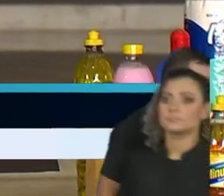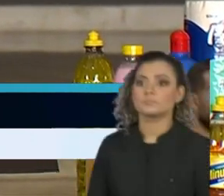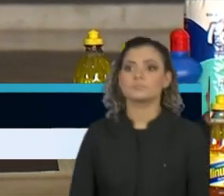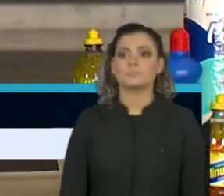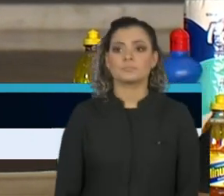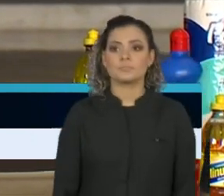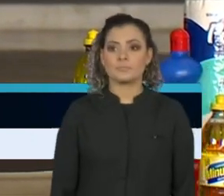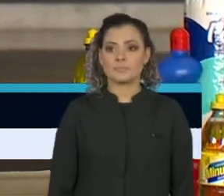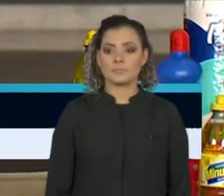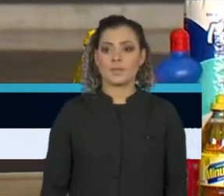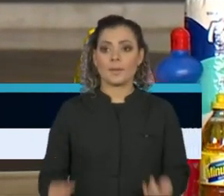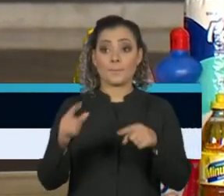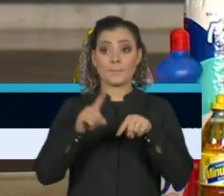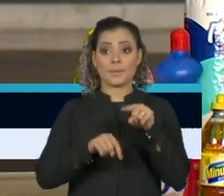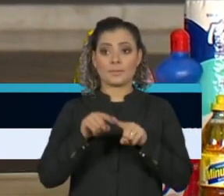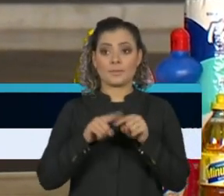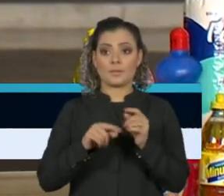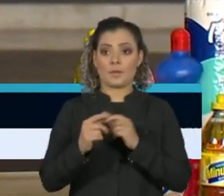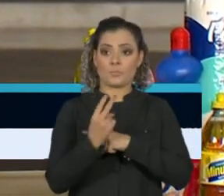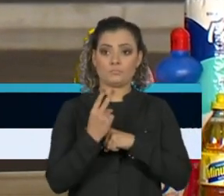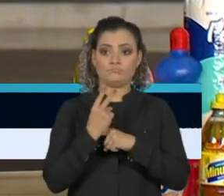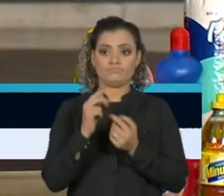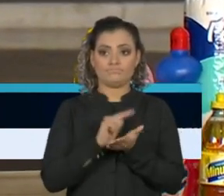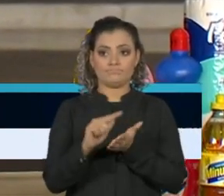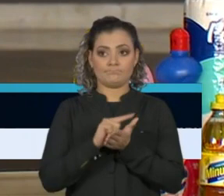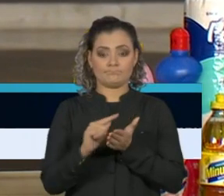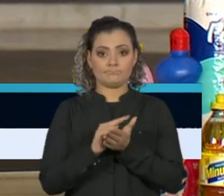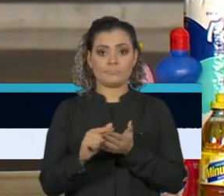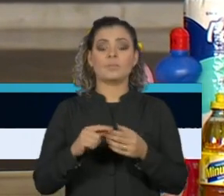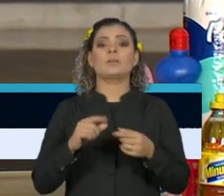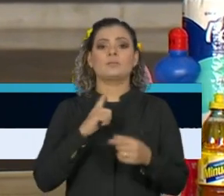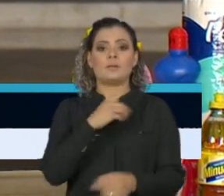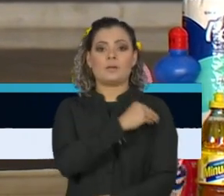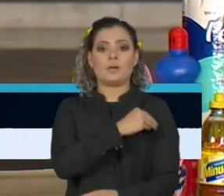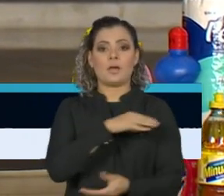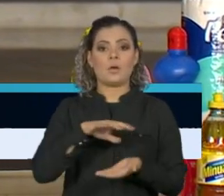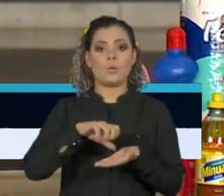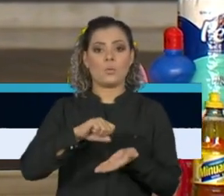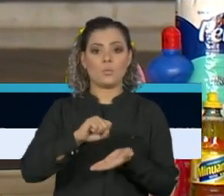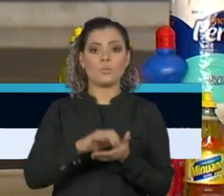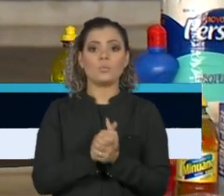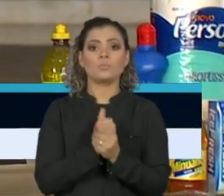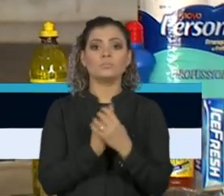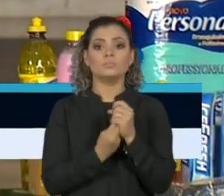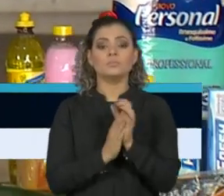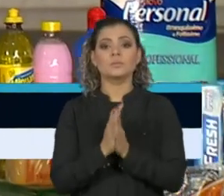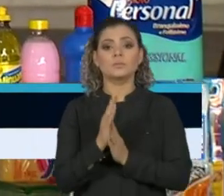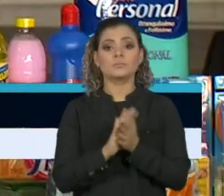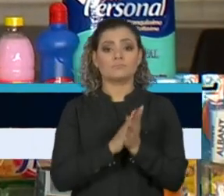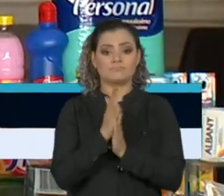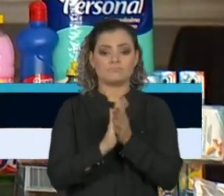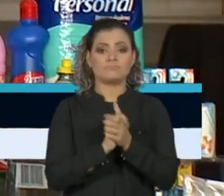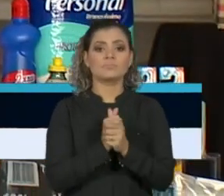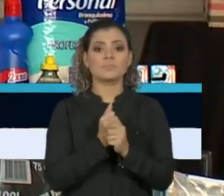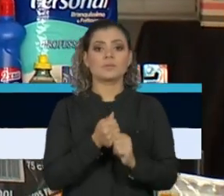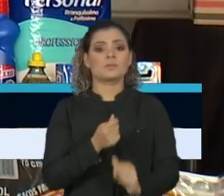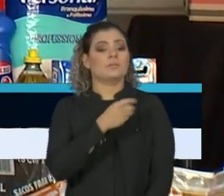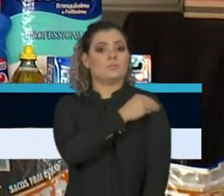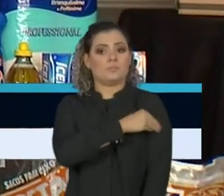composto por álcool gel, papel higiênico, sacos de lixo, desinfetantes,